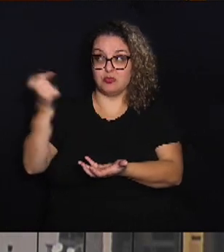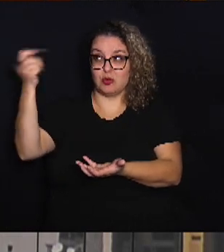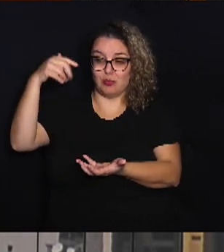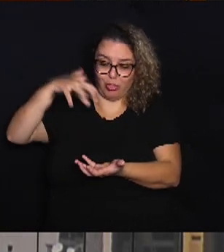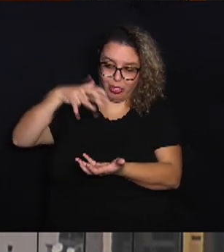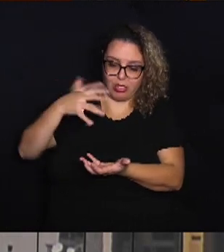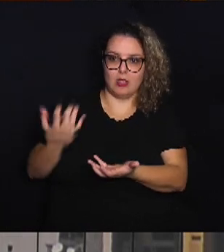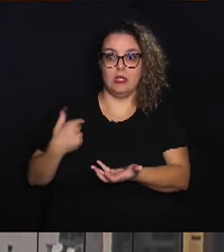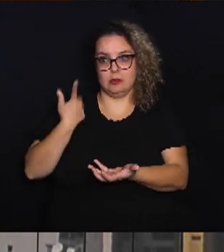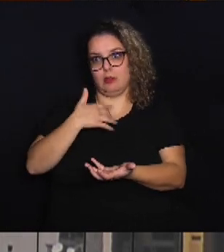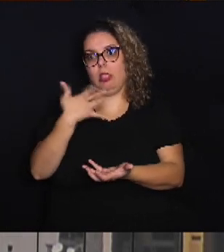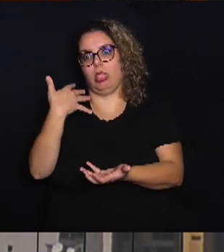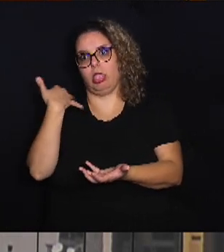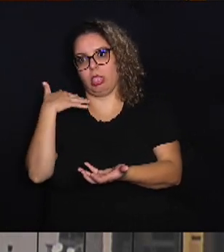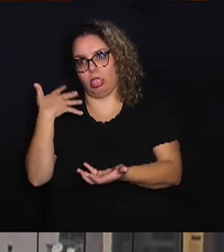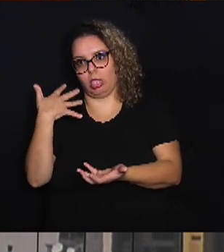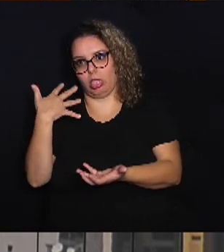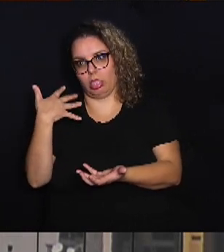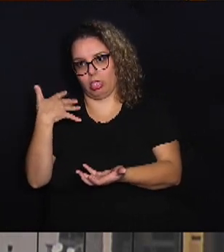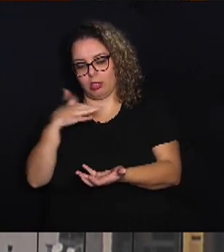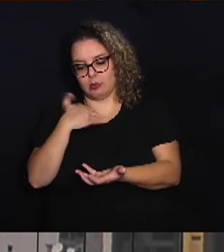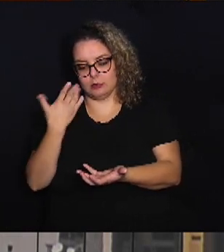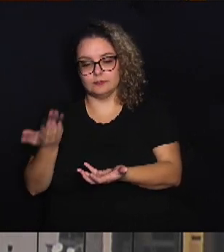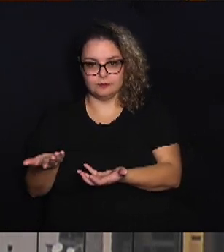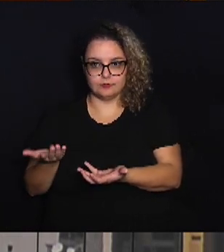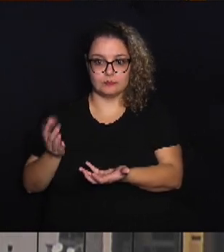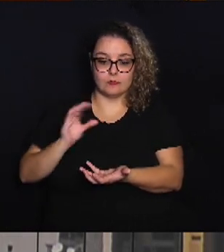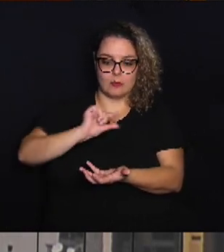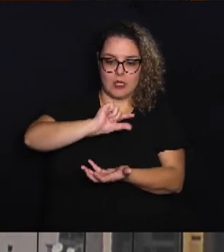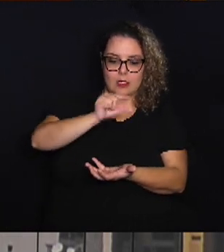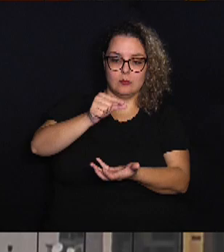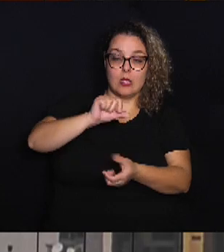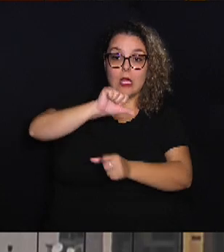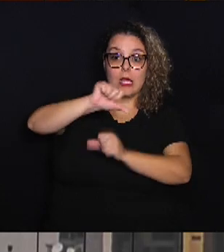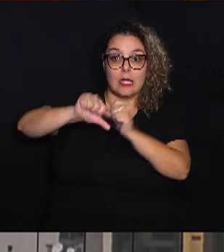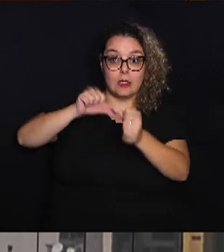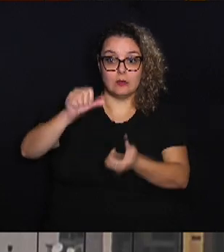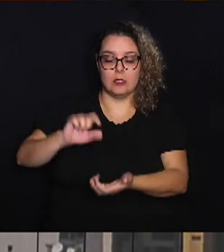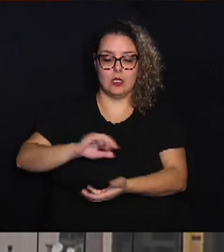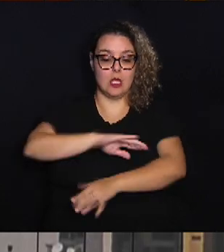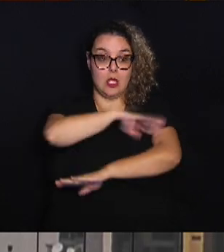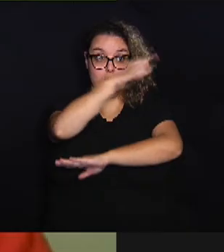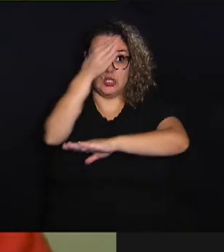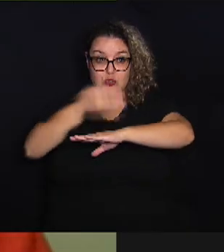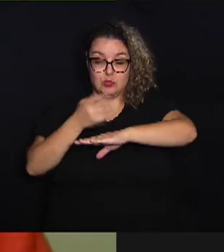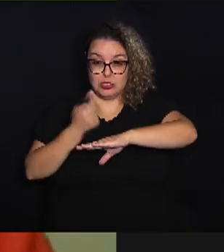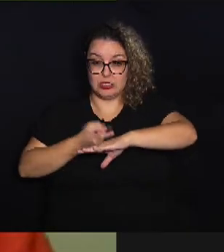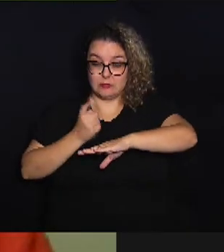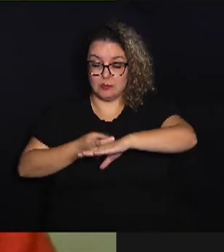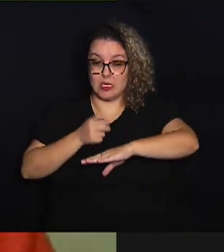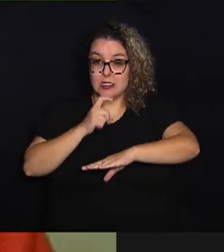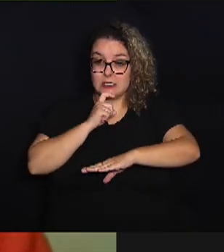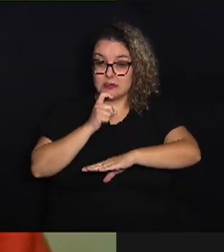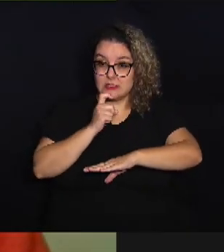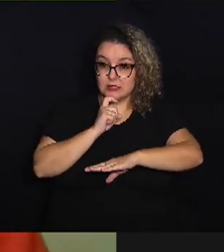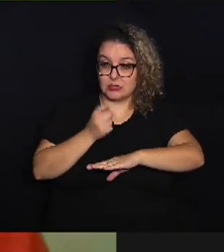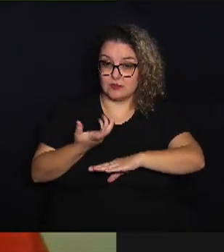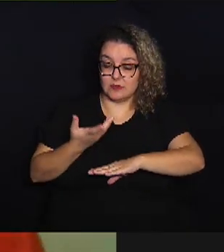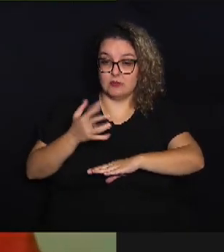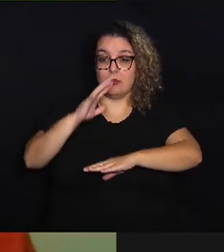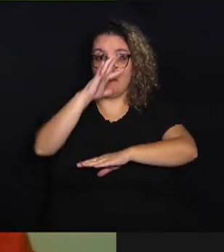resistência da camada de ozônio, elas alteram as geleiras, elas alteram também a